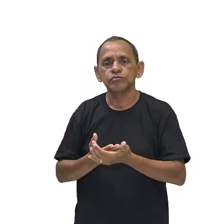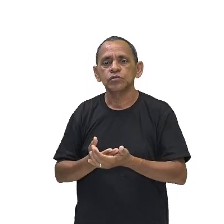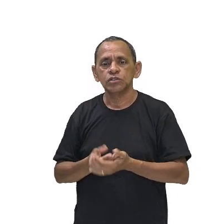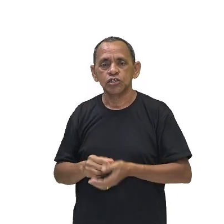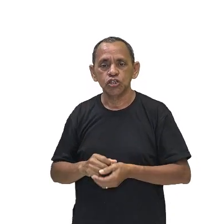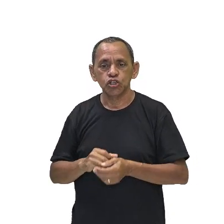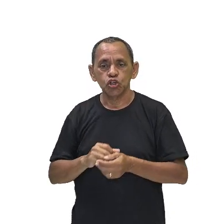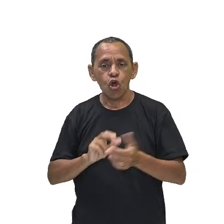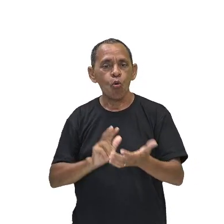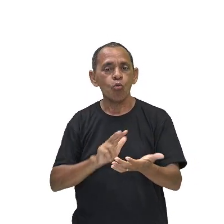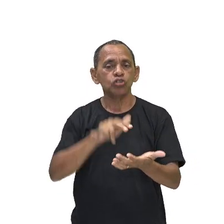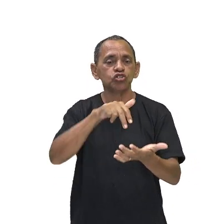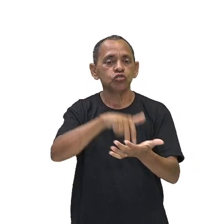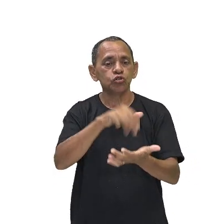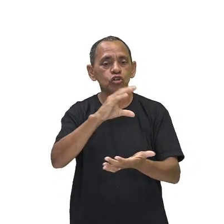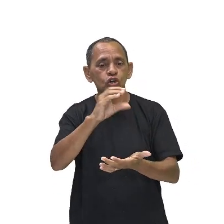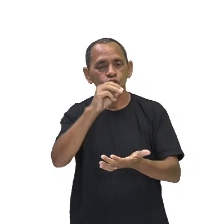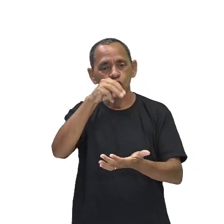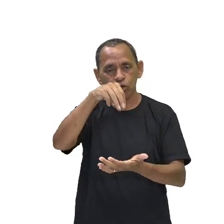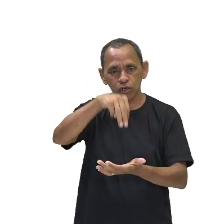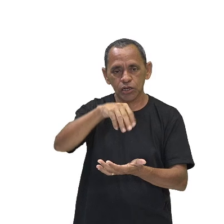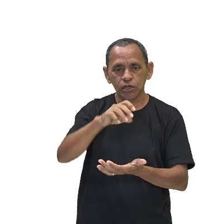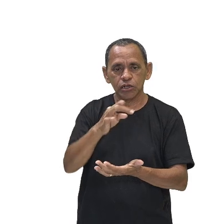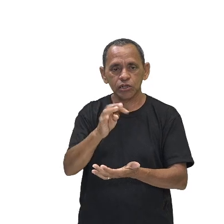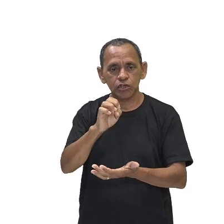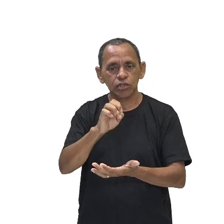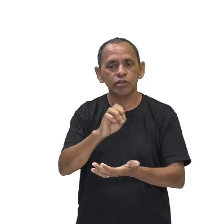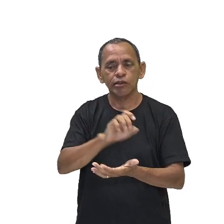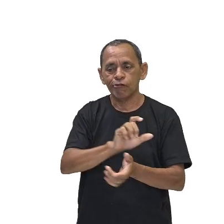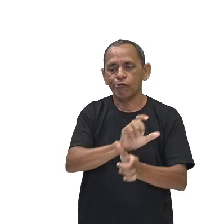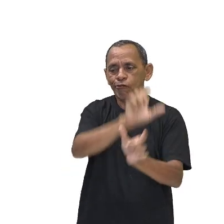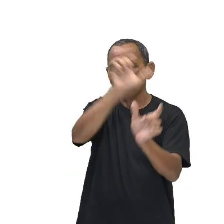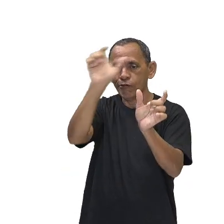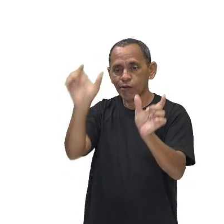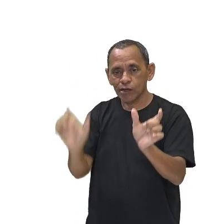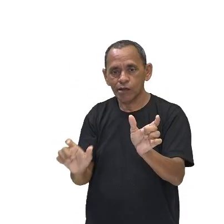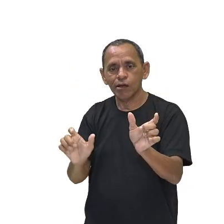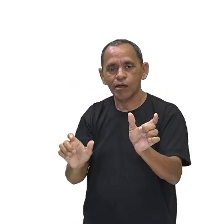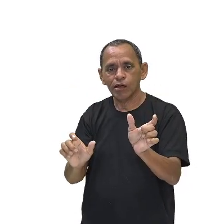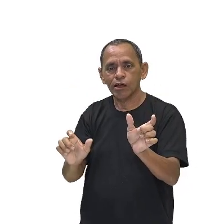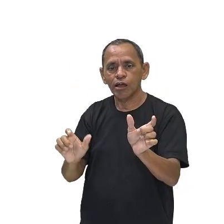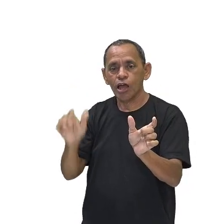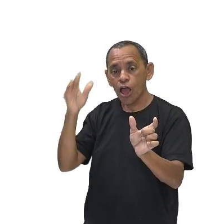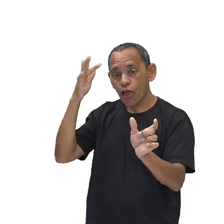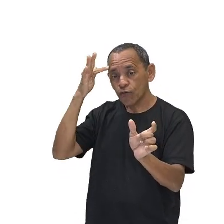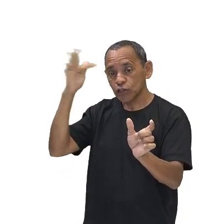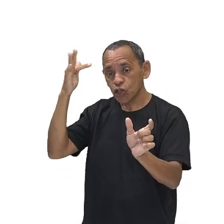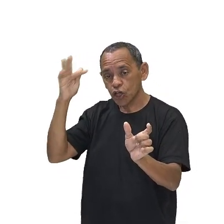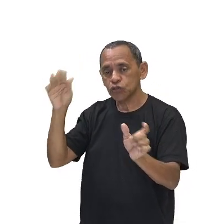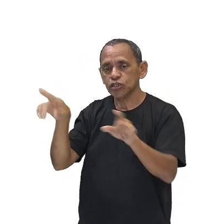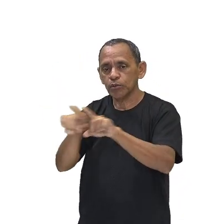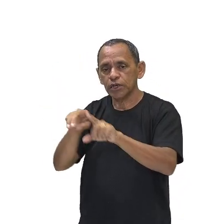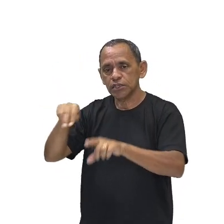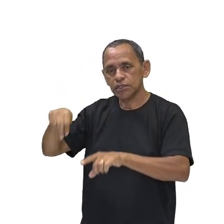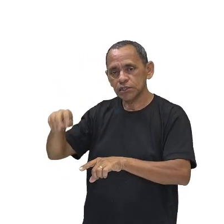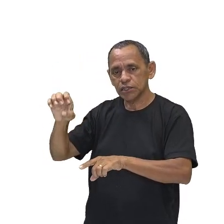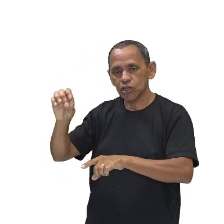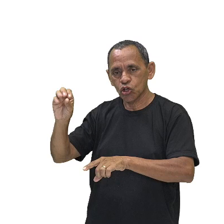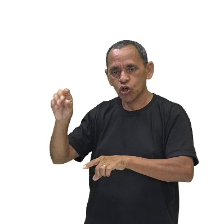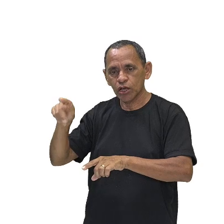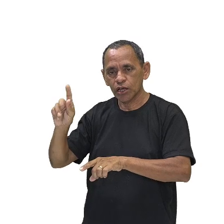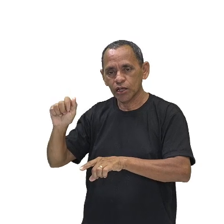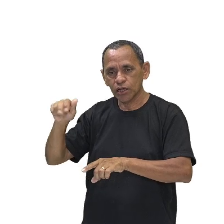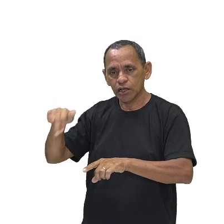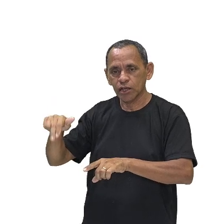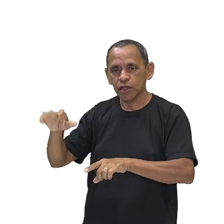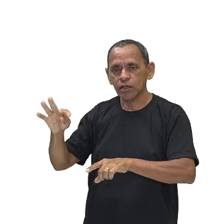debate com os filósofos chamados neocantianos. E a partir daí postula seu próprio método. Quem